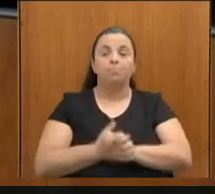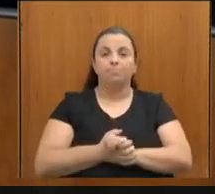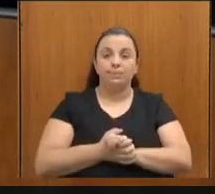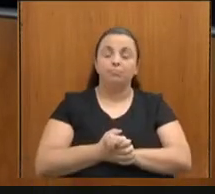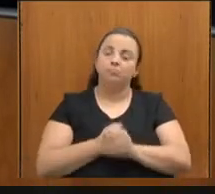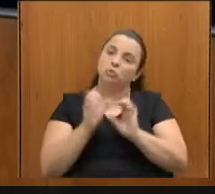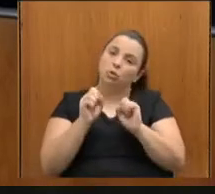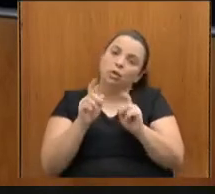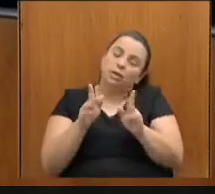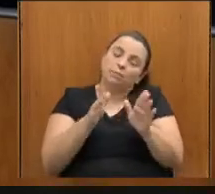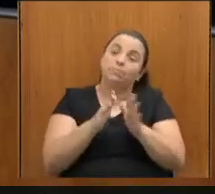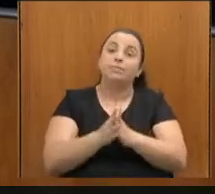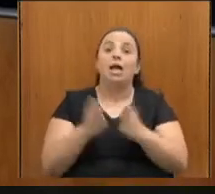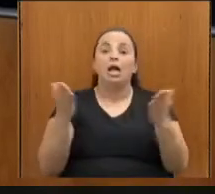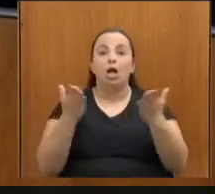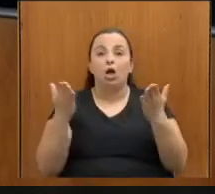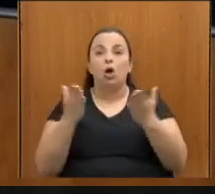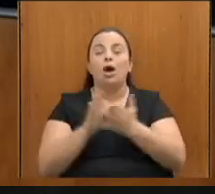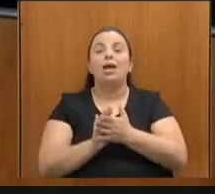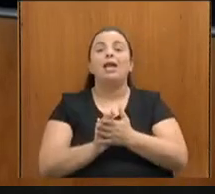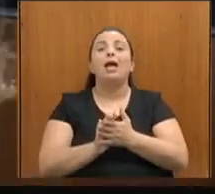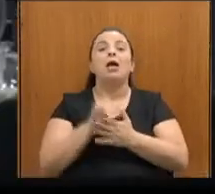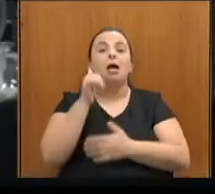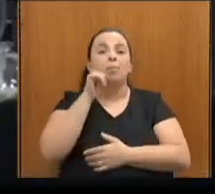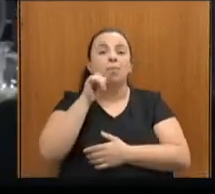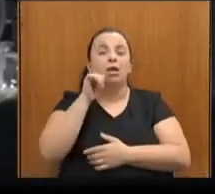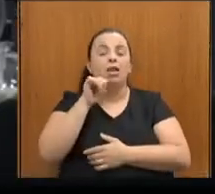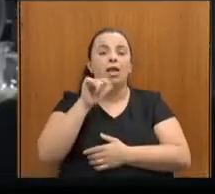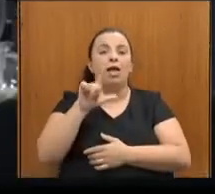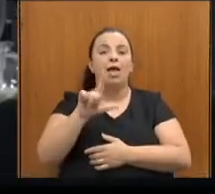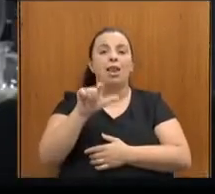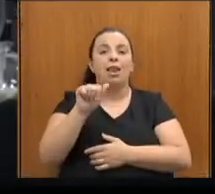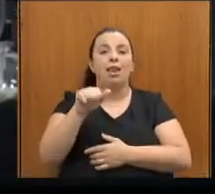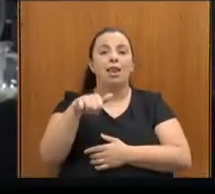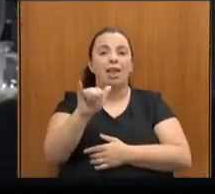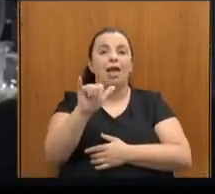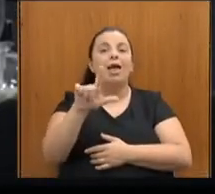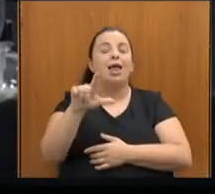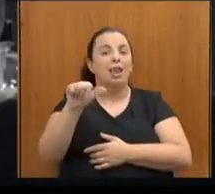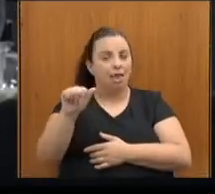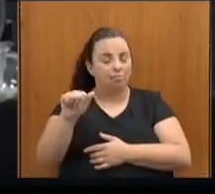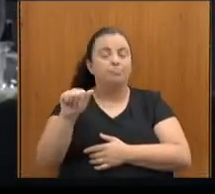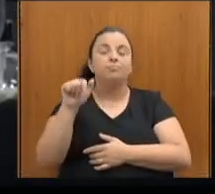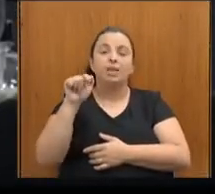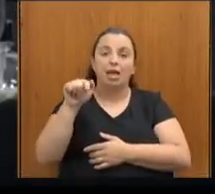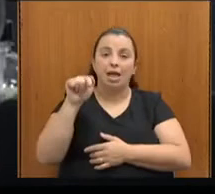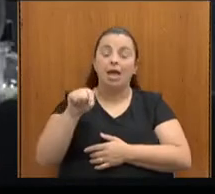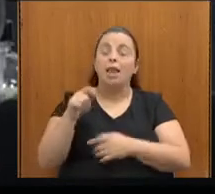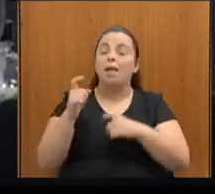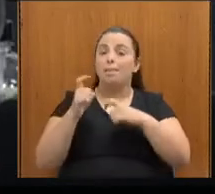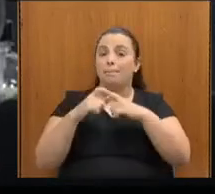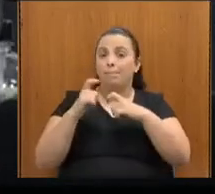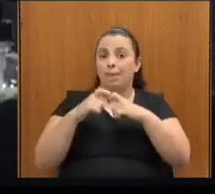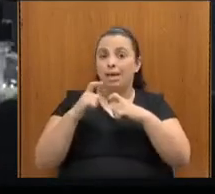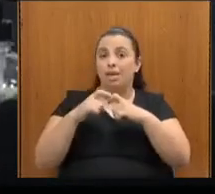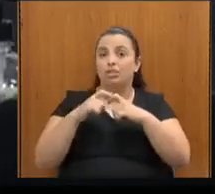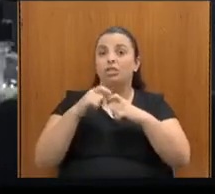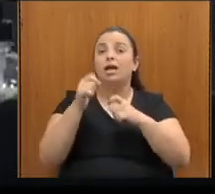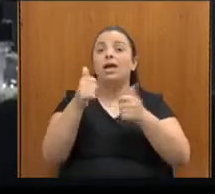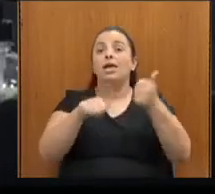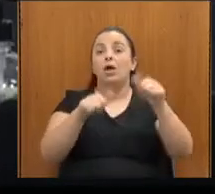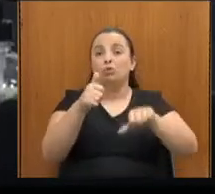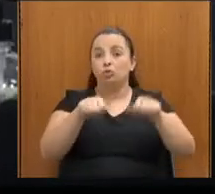nossa querida Laila Vasconcelos, que é médica e auditora fiscal do trabalho no Ministério da